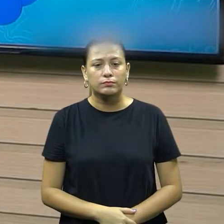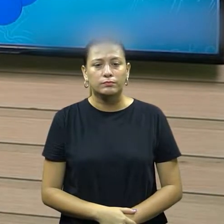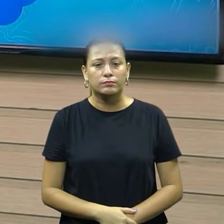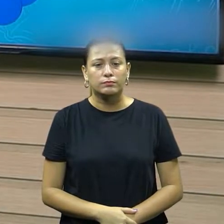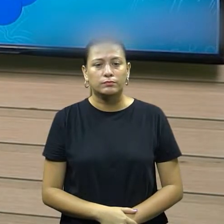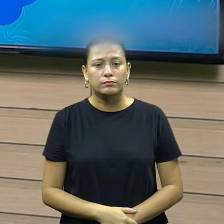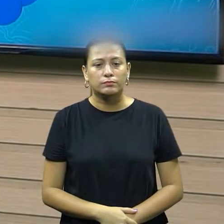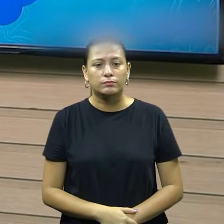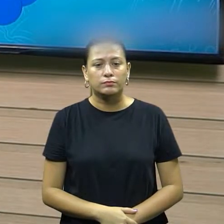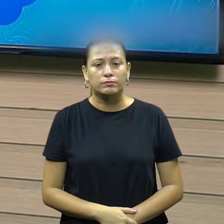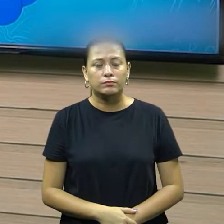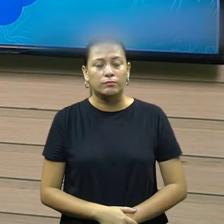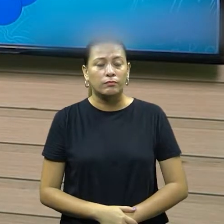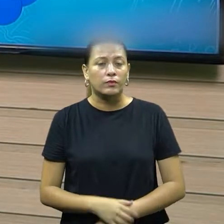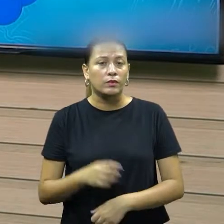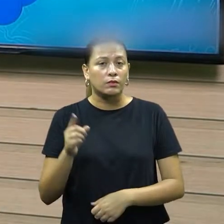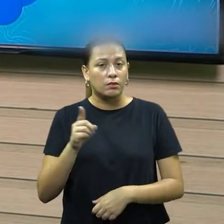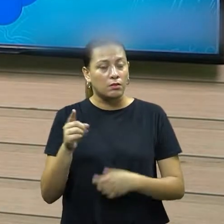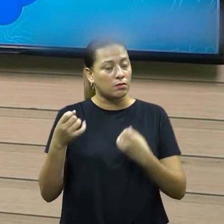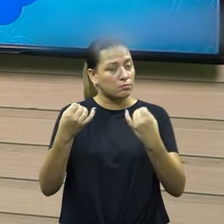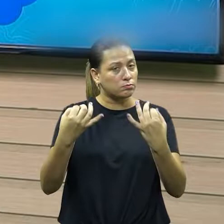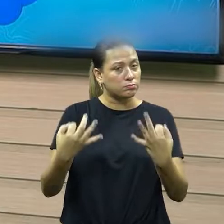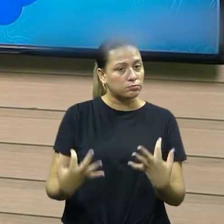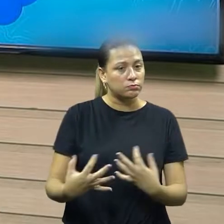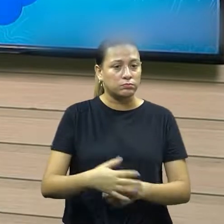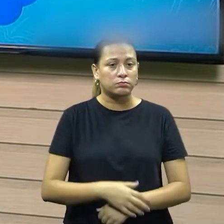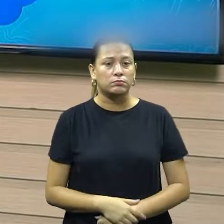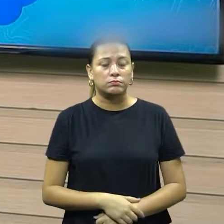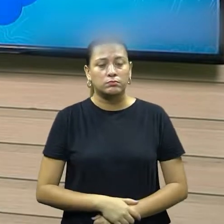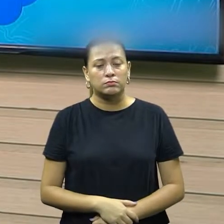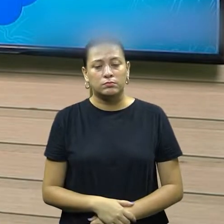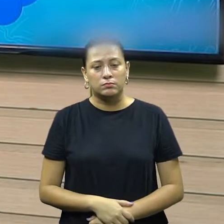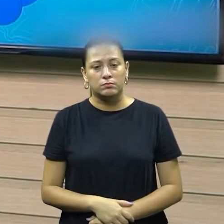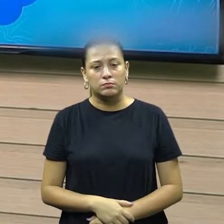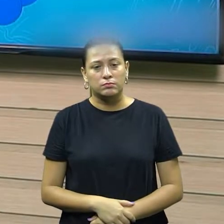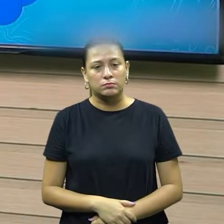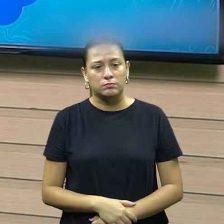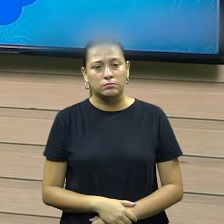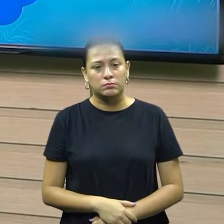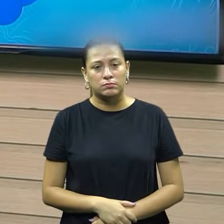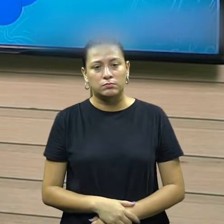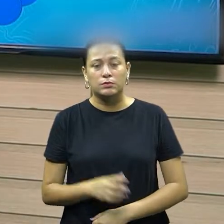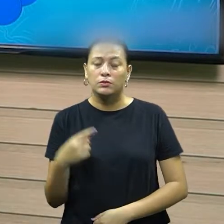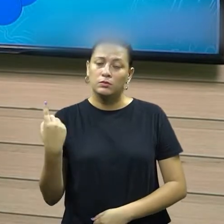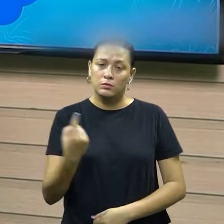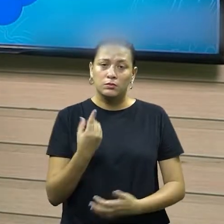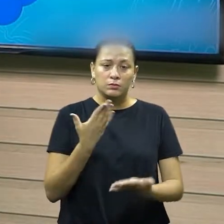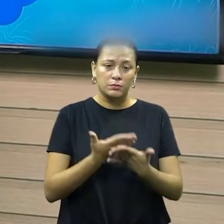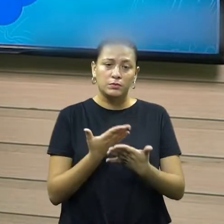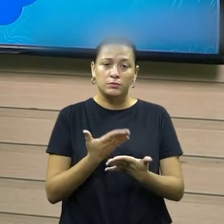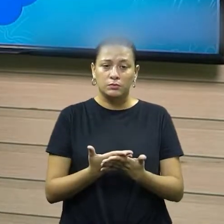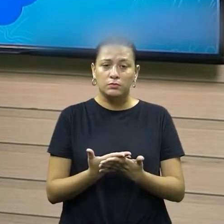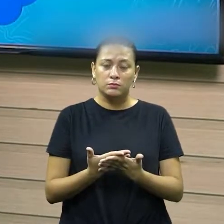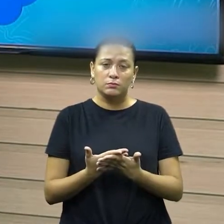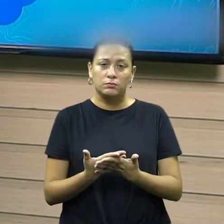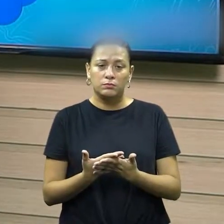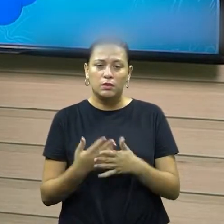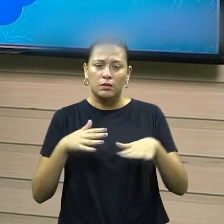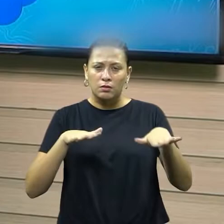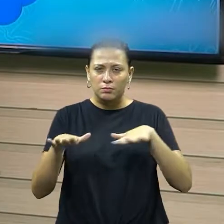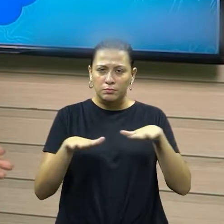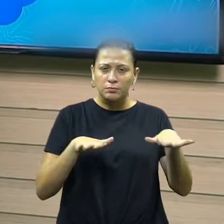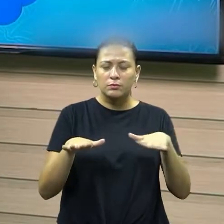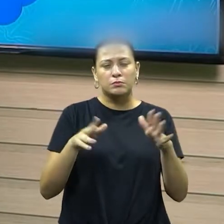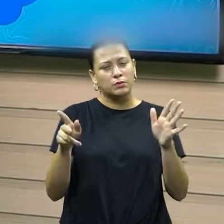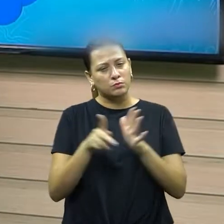o posicionamento da Taja diante, né, do processo de negociação que a gente vai ver, porque, desse movimento